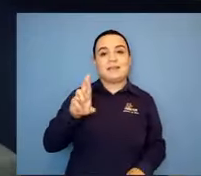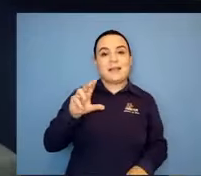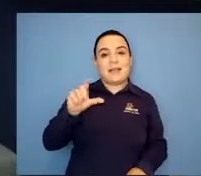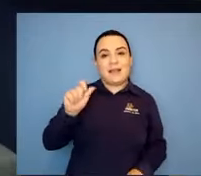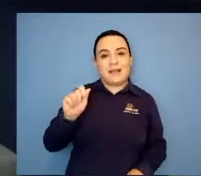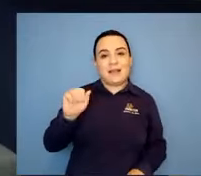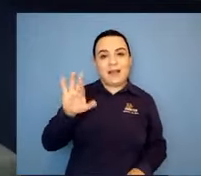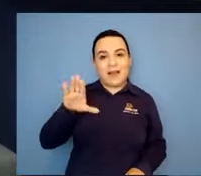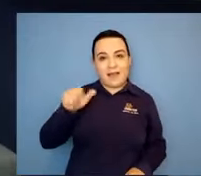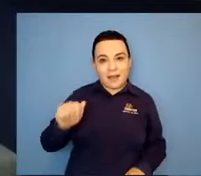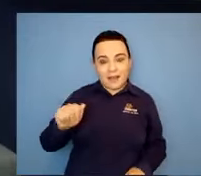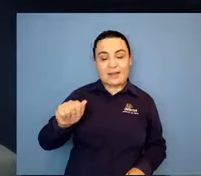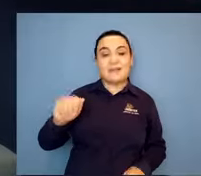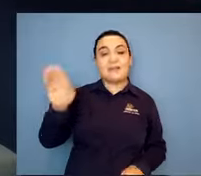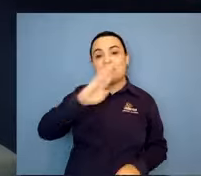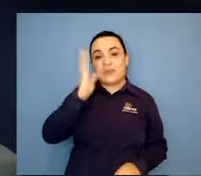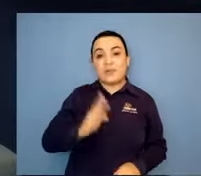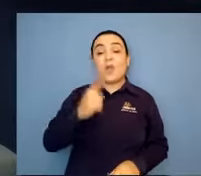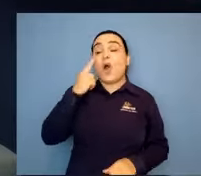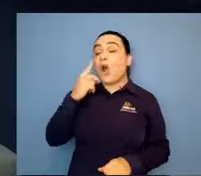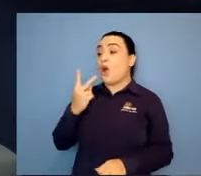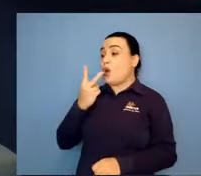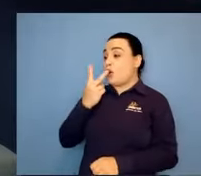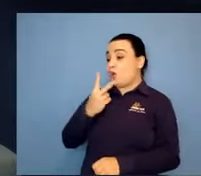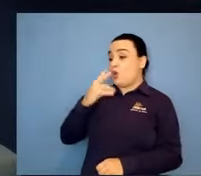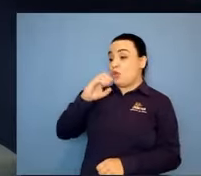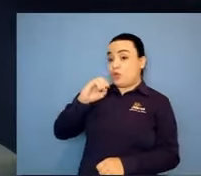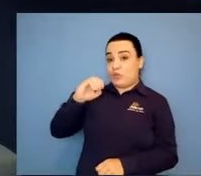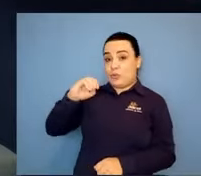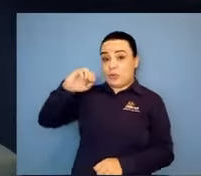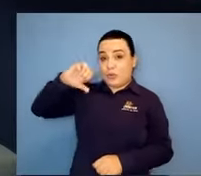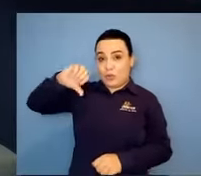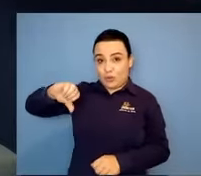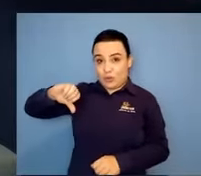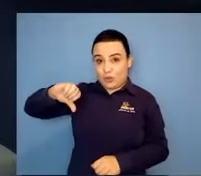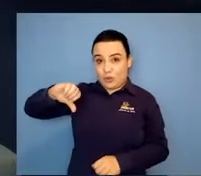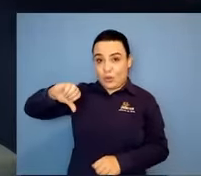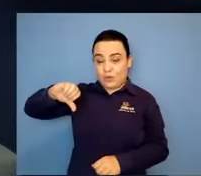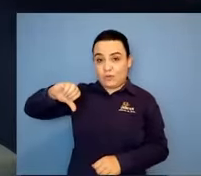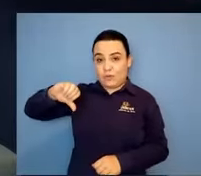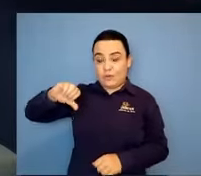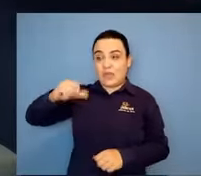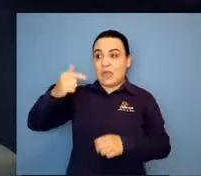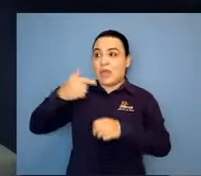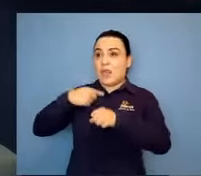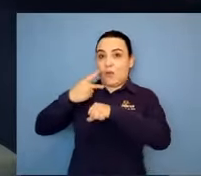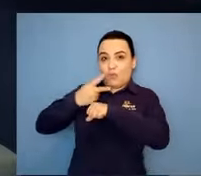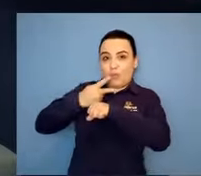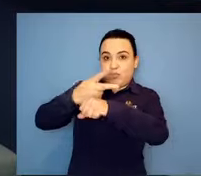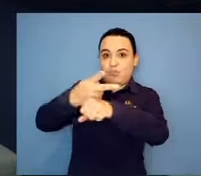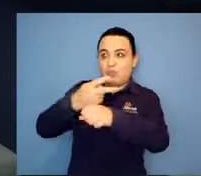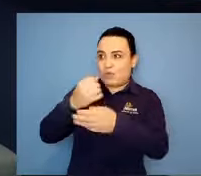em 2009, né? Quando eu fui no Google buscar ajuda, não tinha, né? Não tinha as informações sobre a